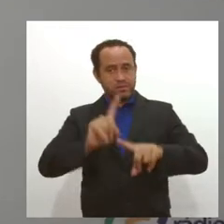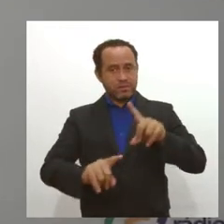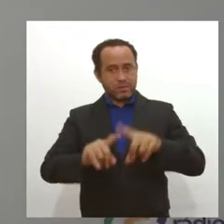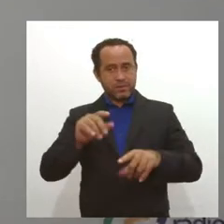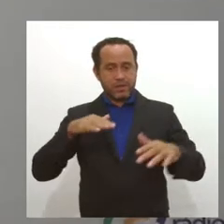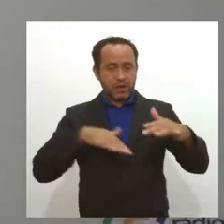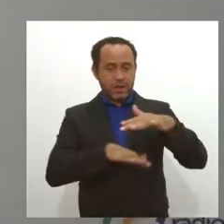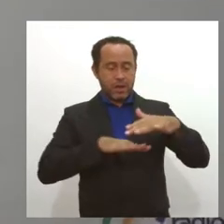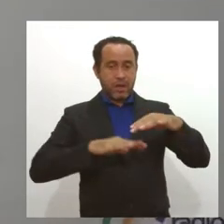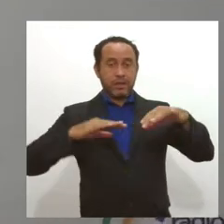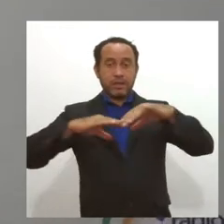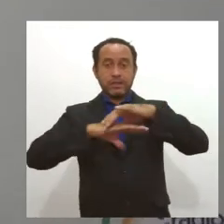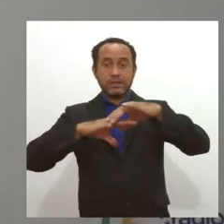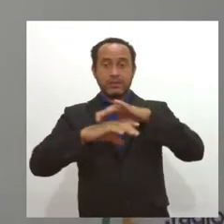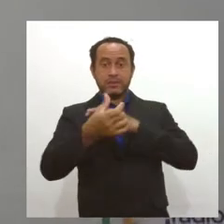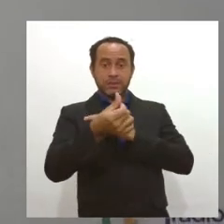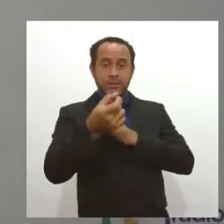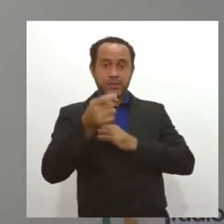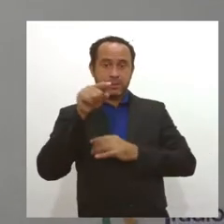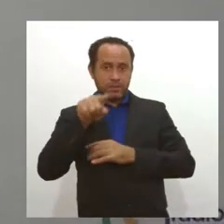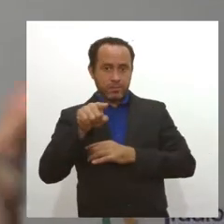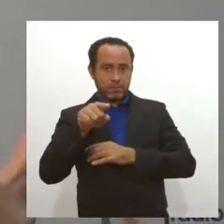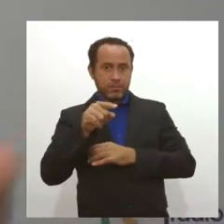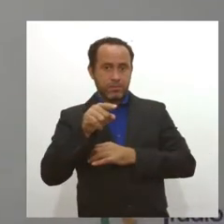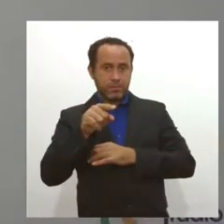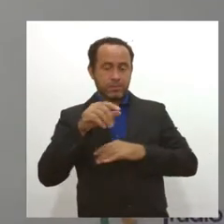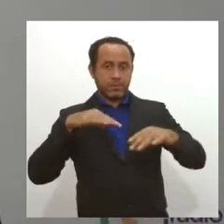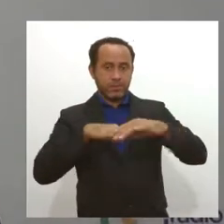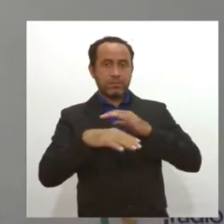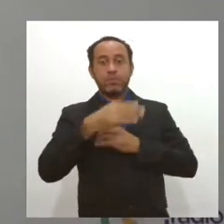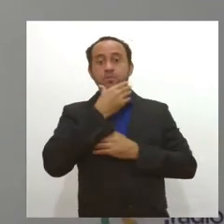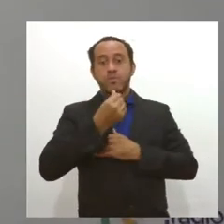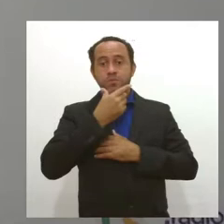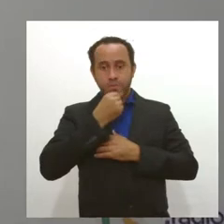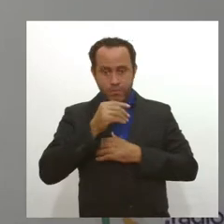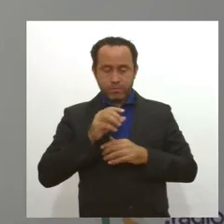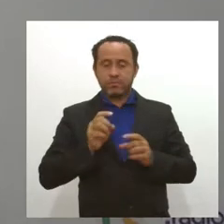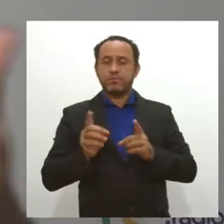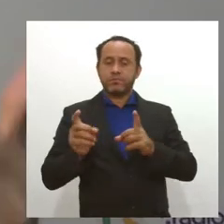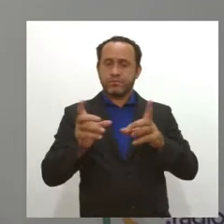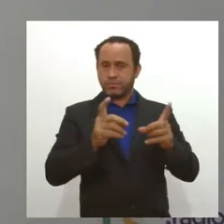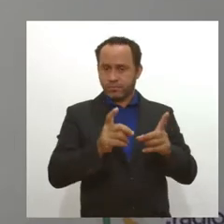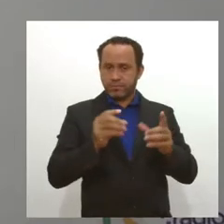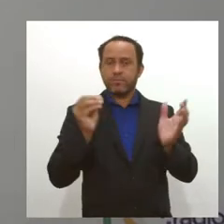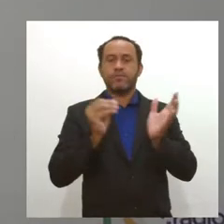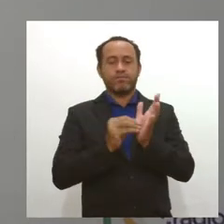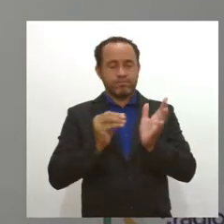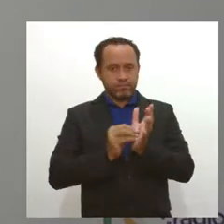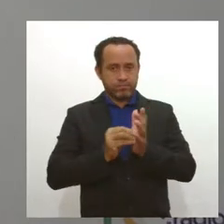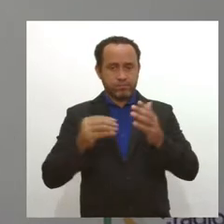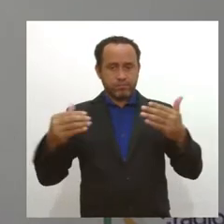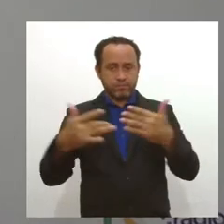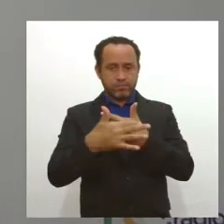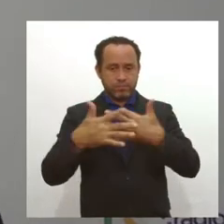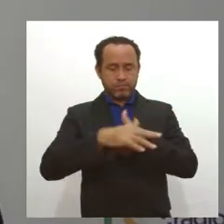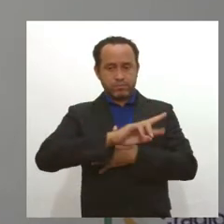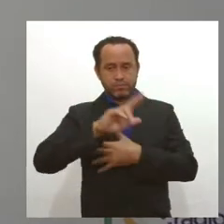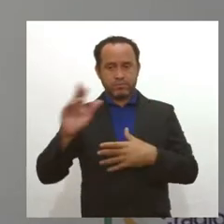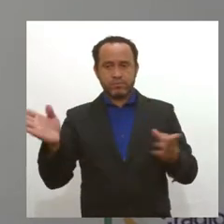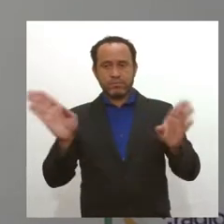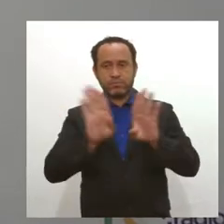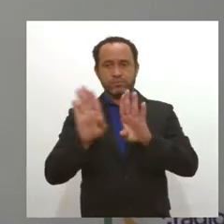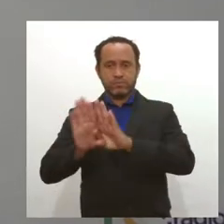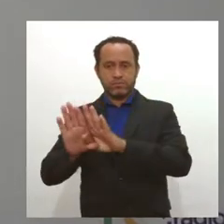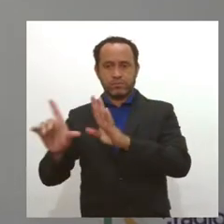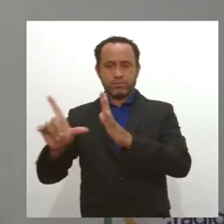existem 60 mil pares de sapatos masculinos. Em virtude da crise, em virtude da pandemia, várias cidades fazendo toque de recolher, lojas